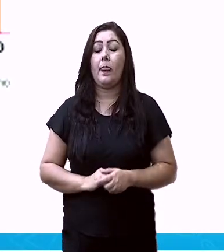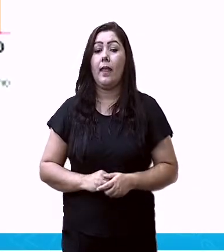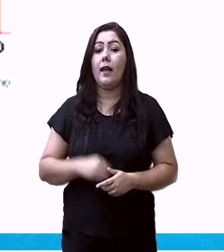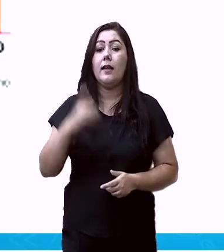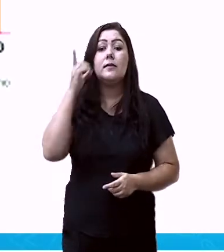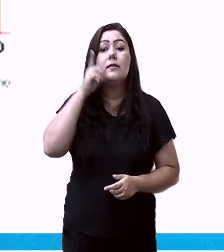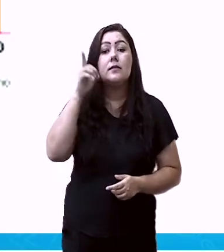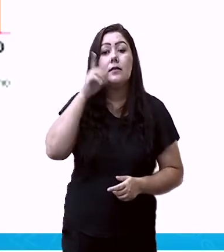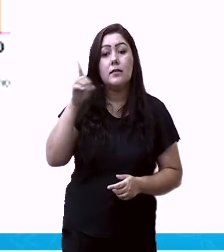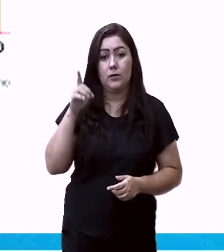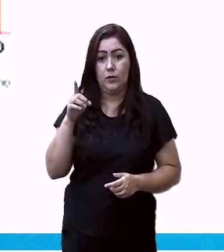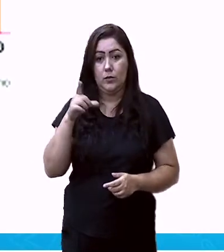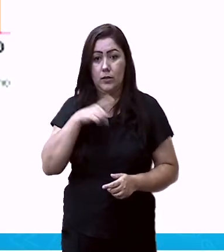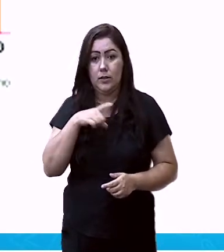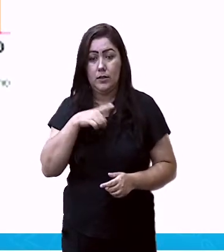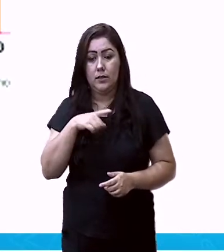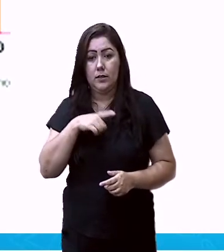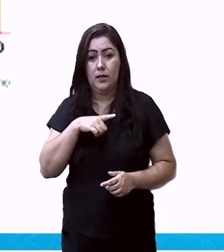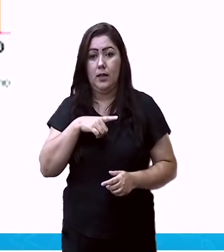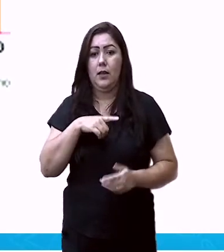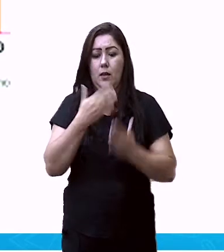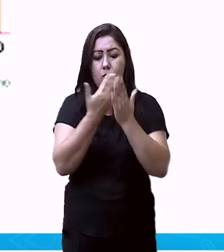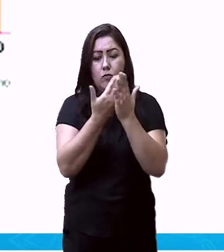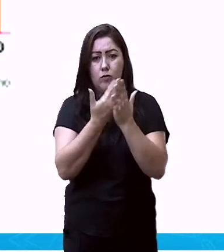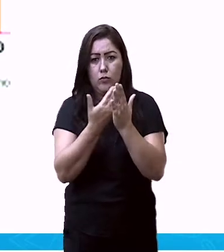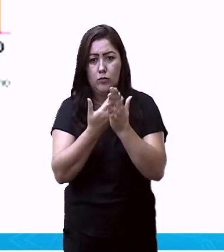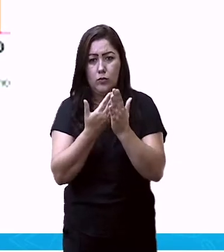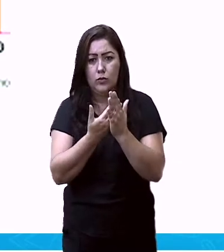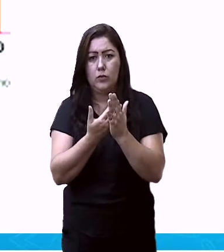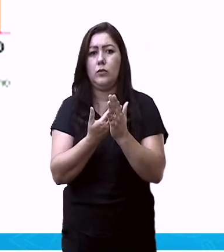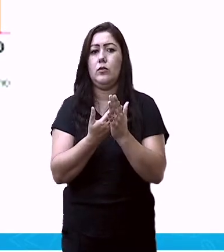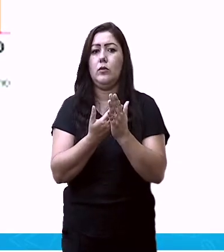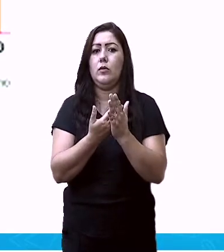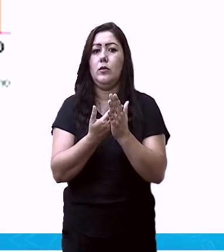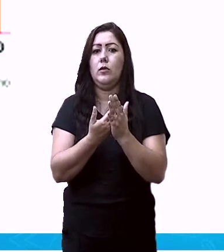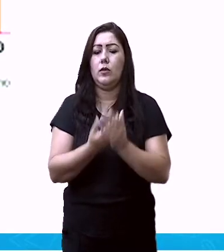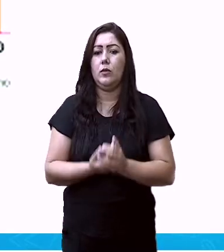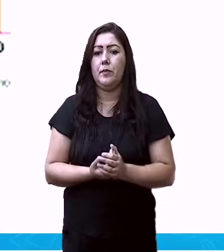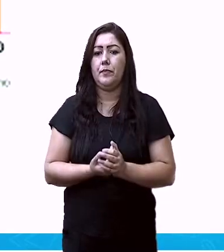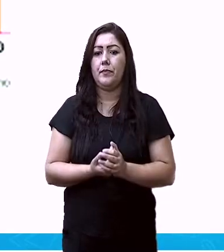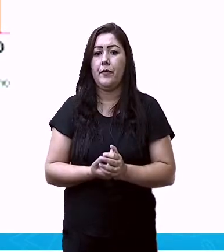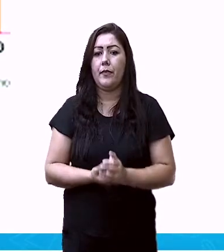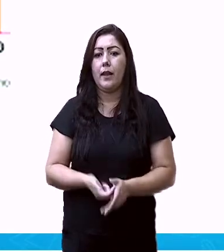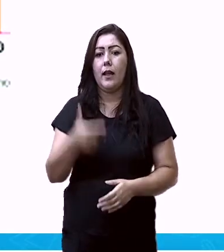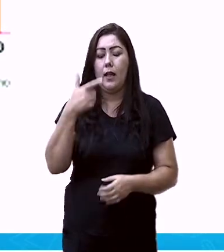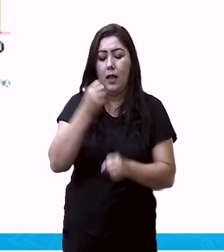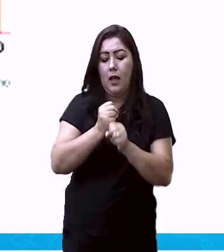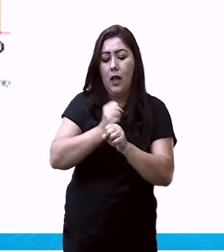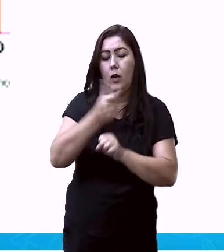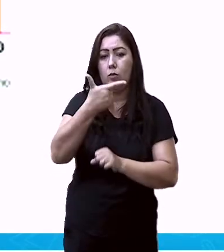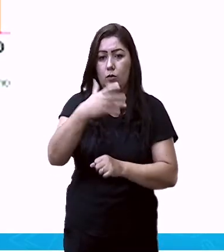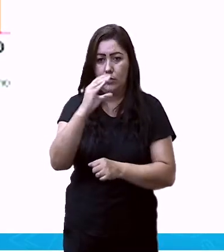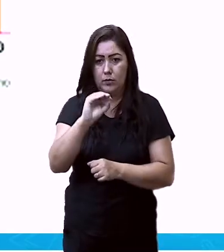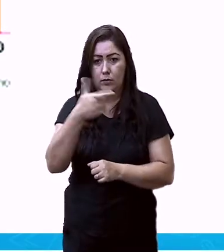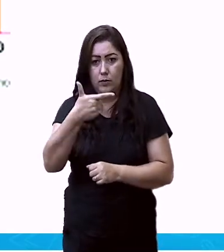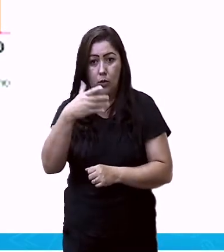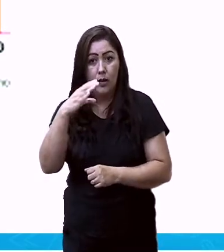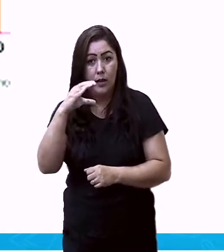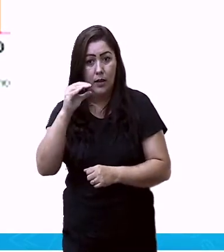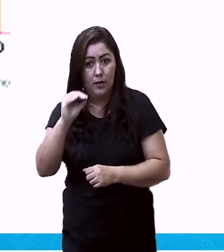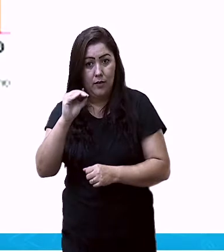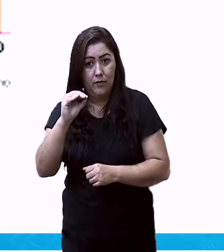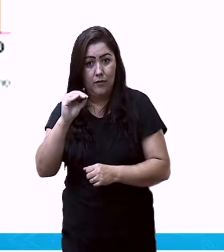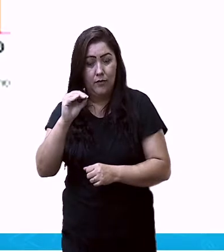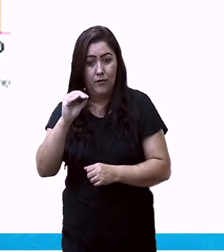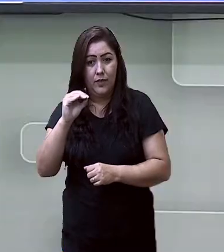e o Brasil usa estes estudos como base, em 2020 a prevalência é uma